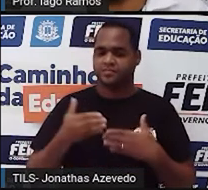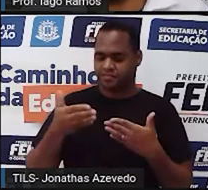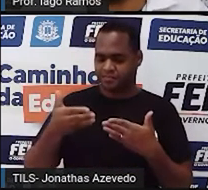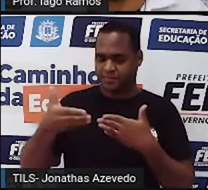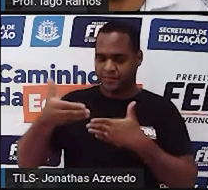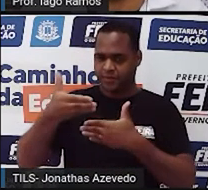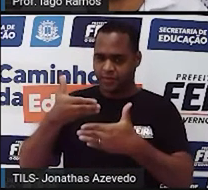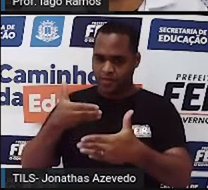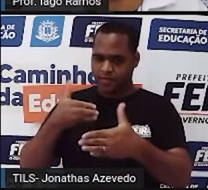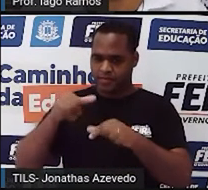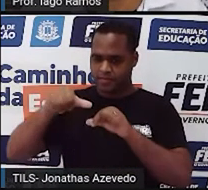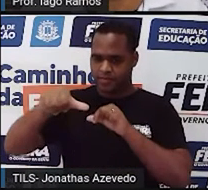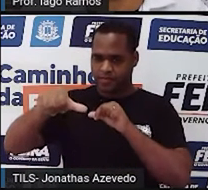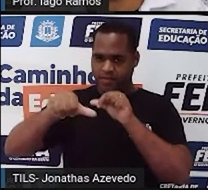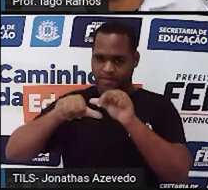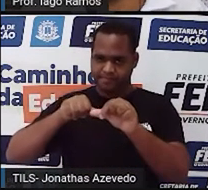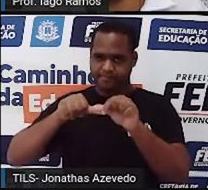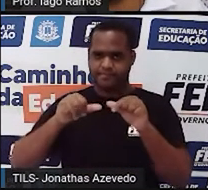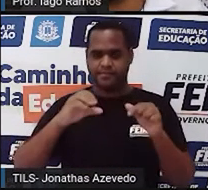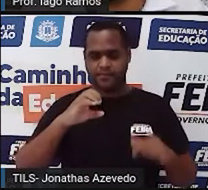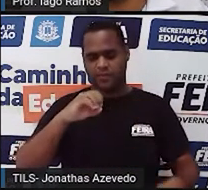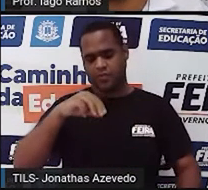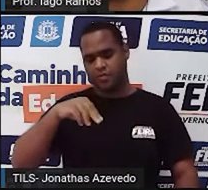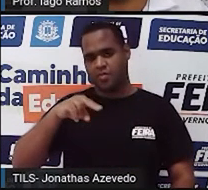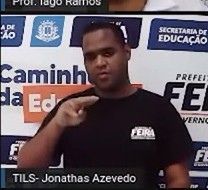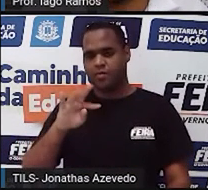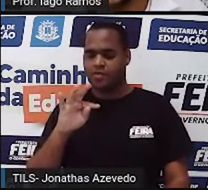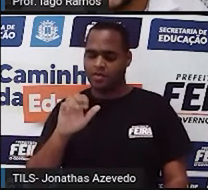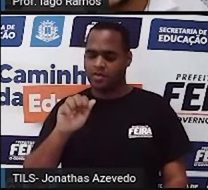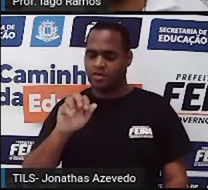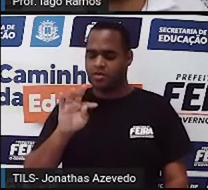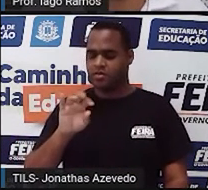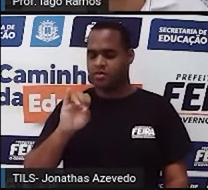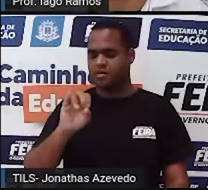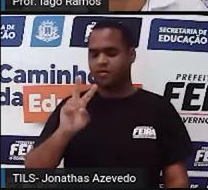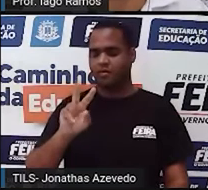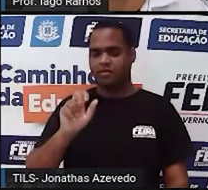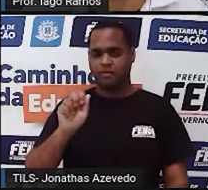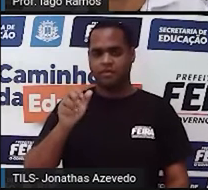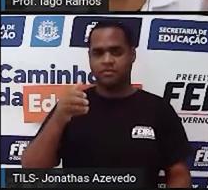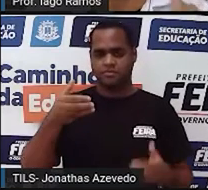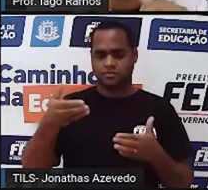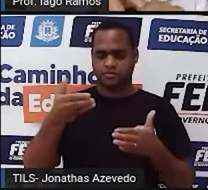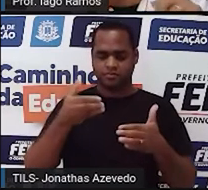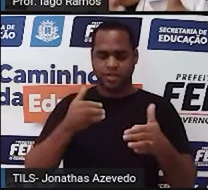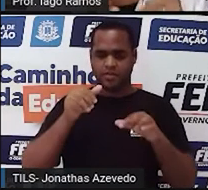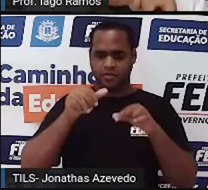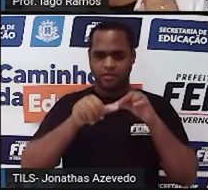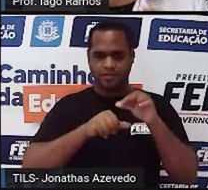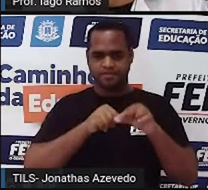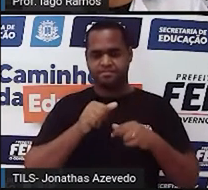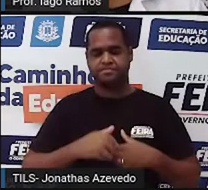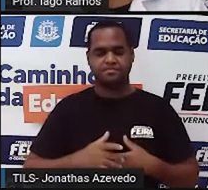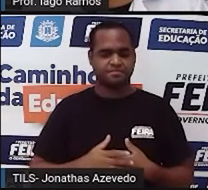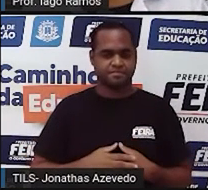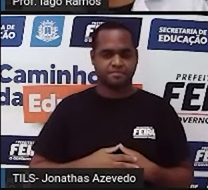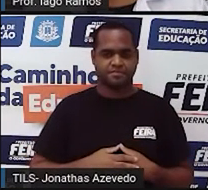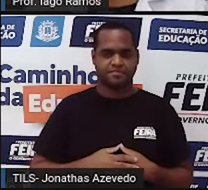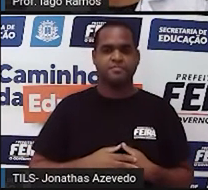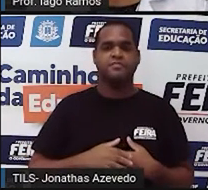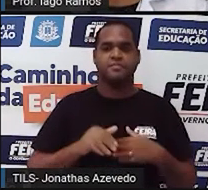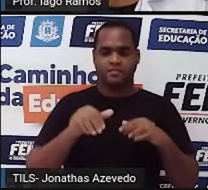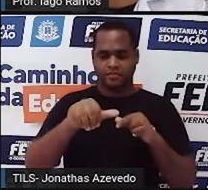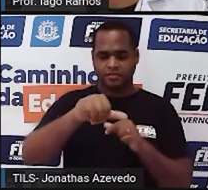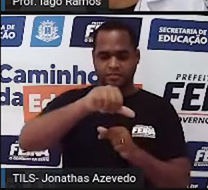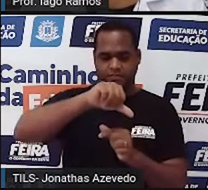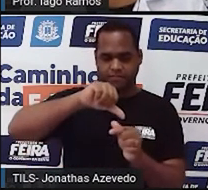Comutativa vem de comutar. Comutar. Comutar significa trocar de lugar. Então olha só o que é que